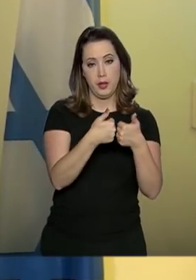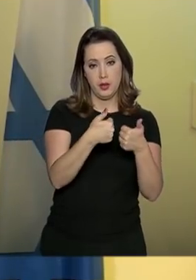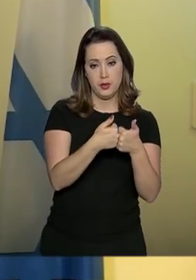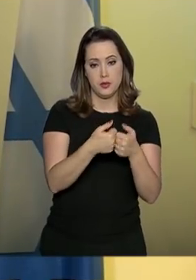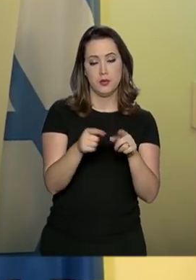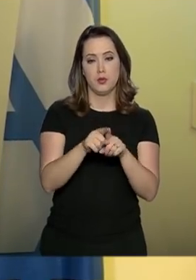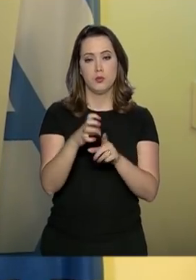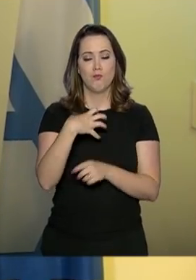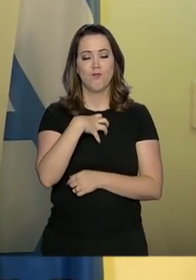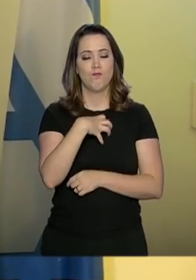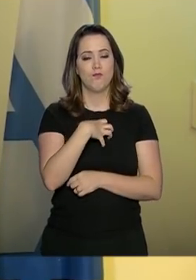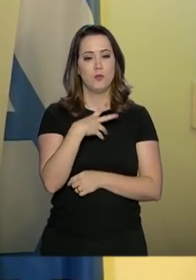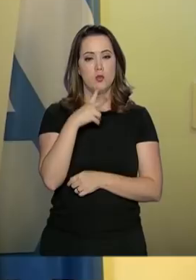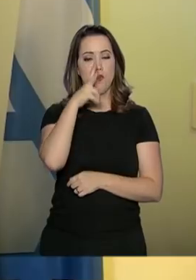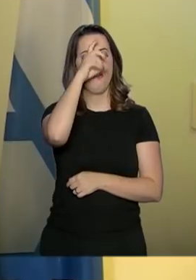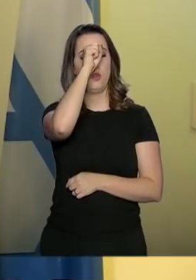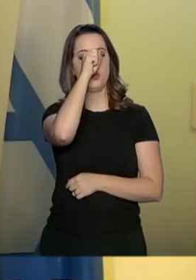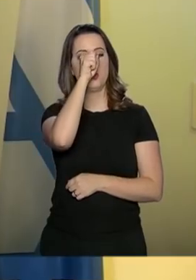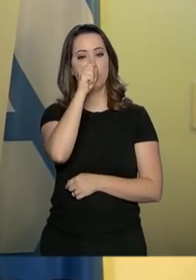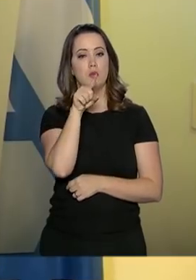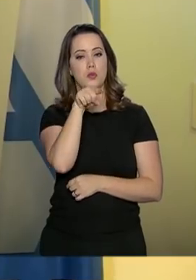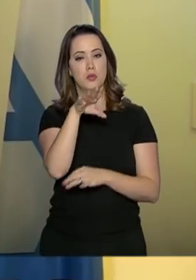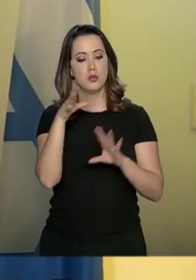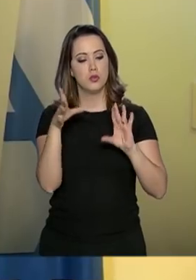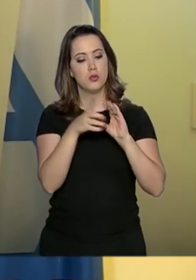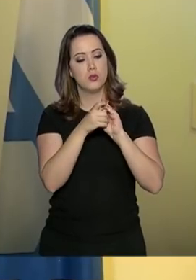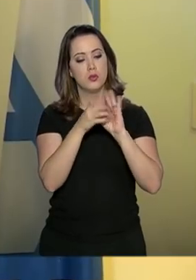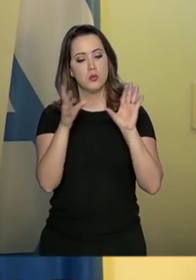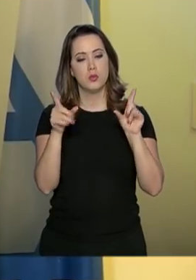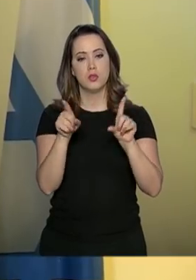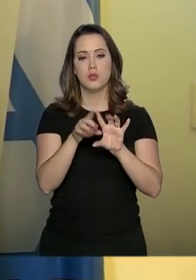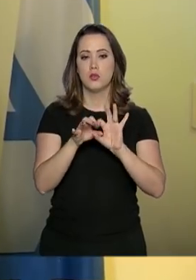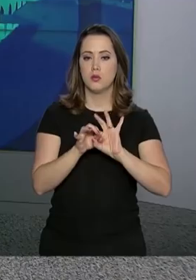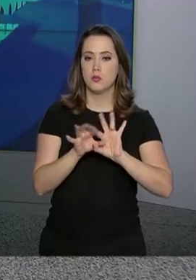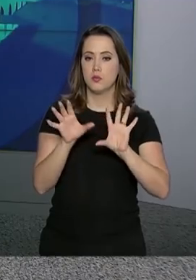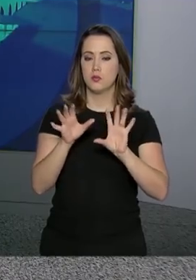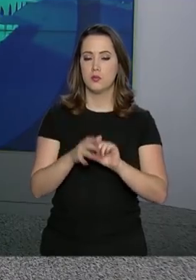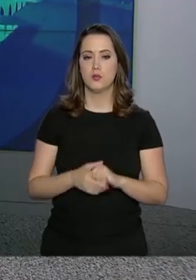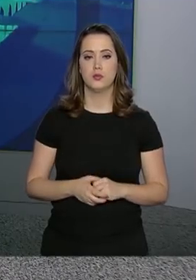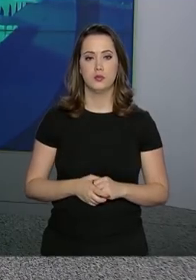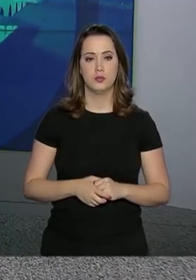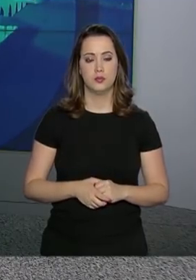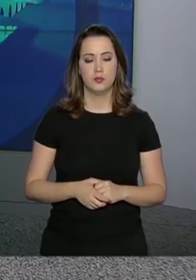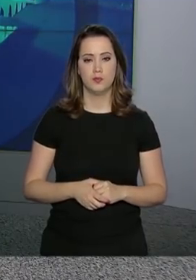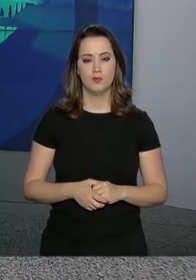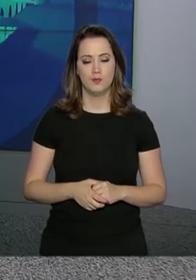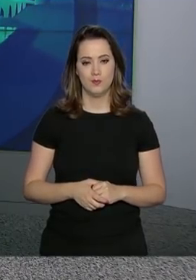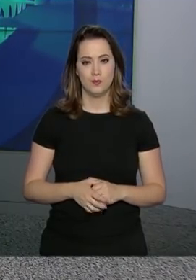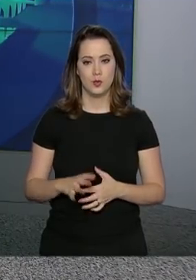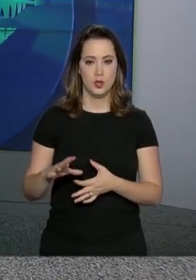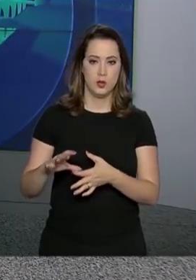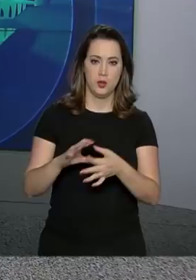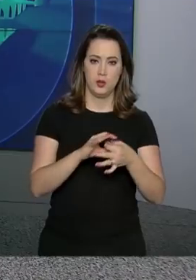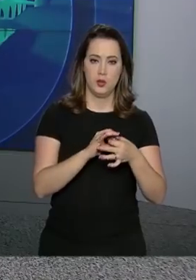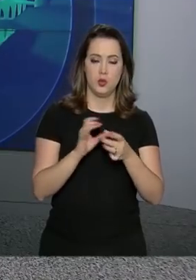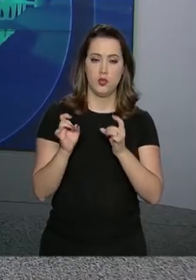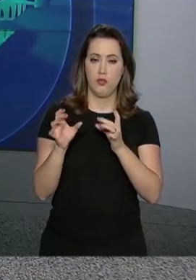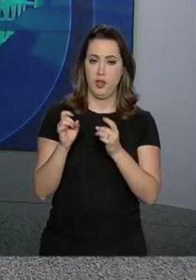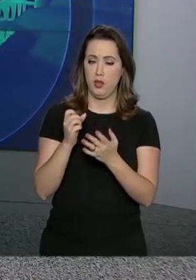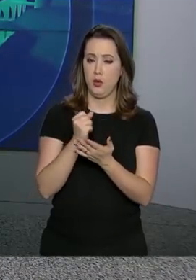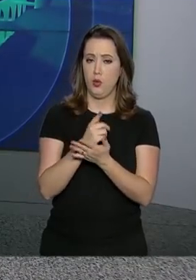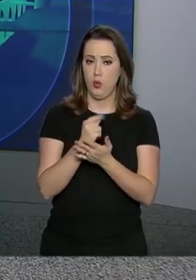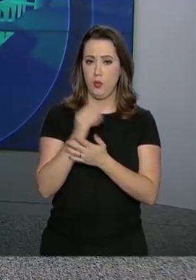por esse sentimento forte de democracia e liberdade. E os laços comerciais entre